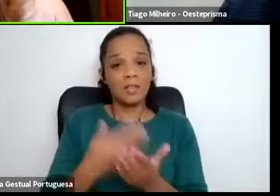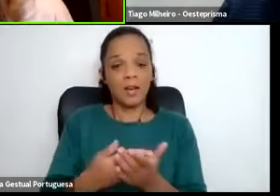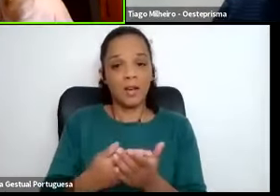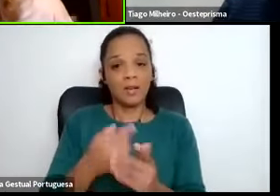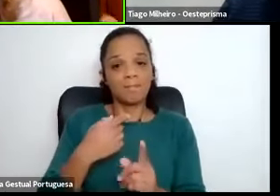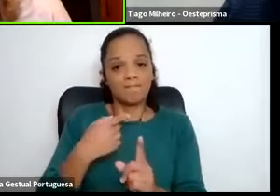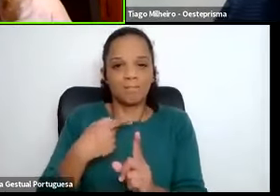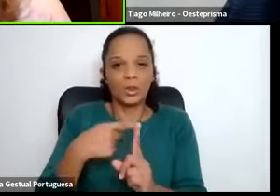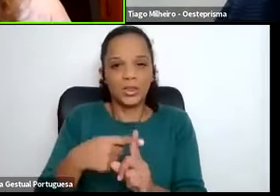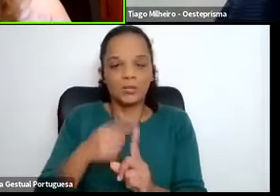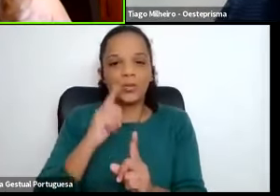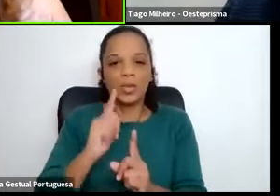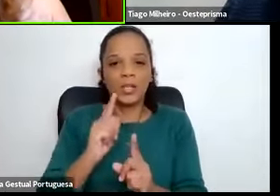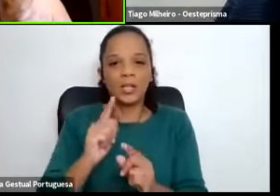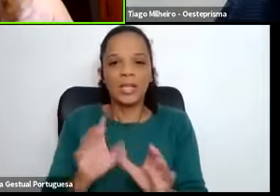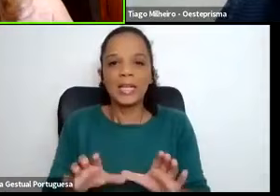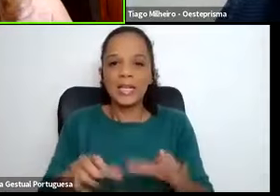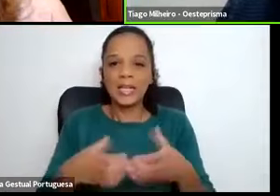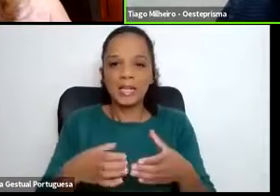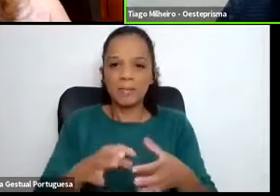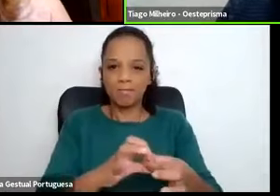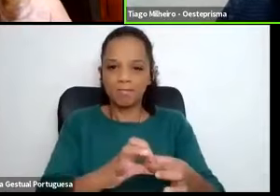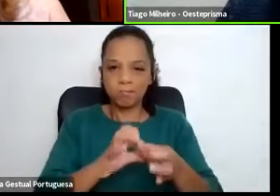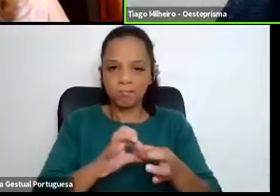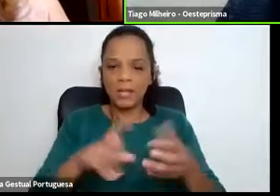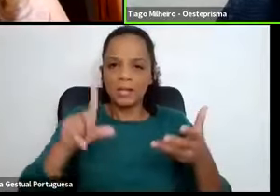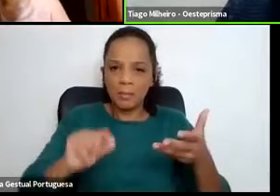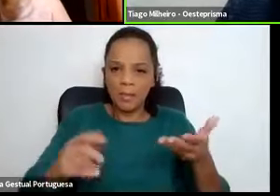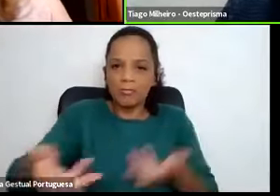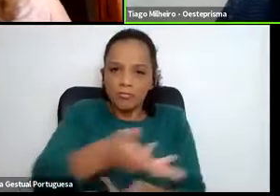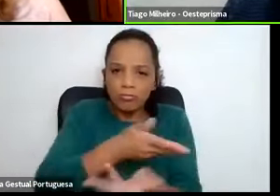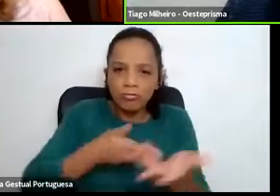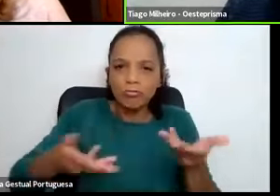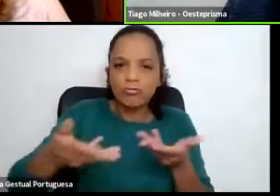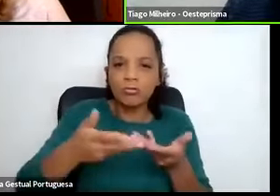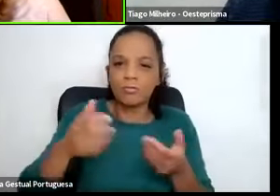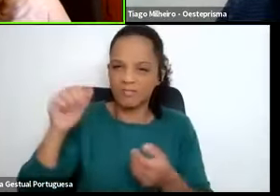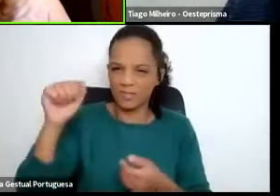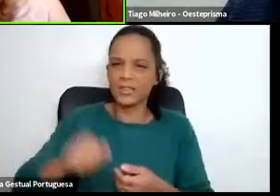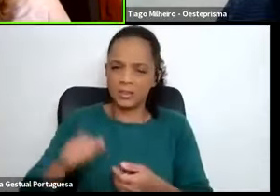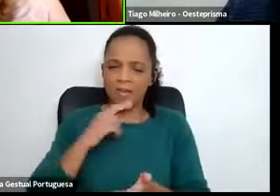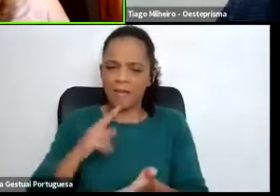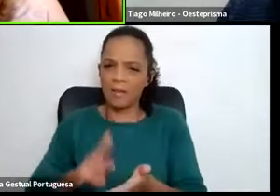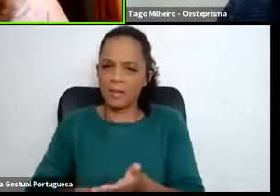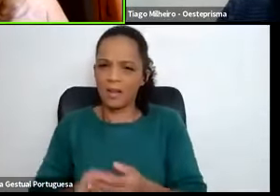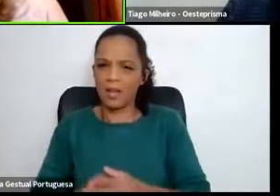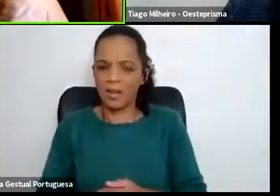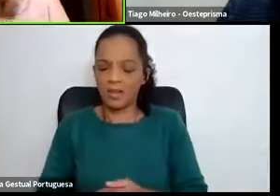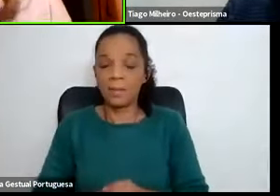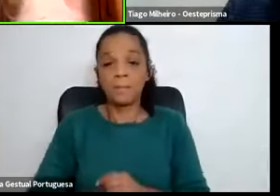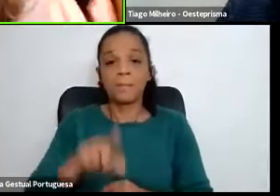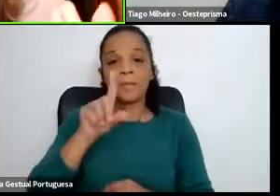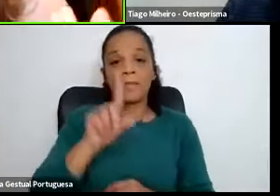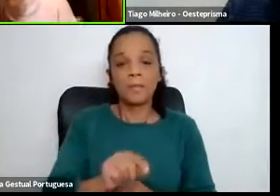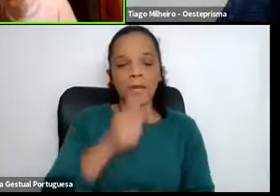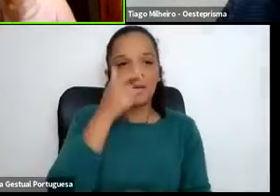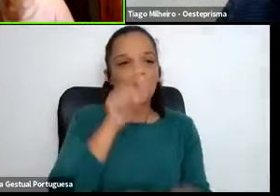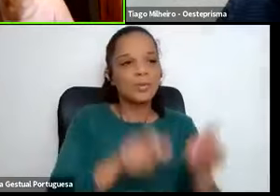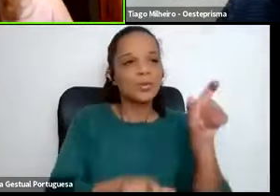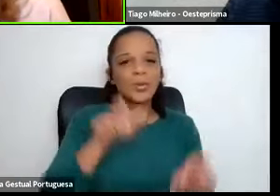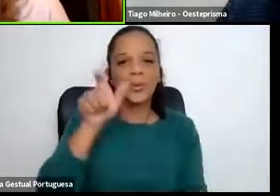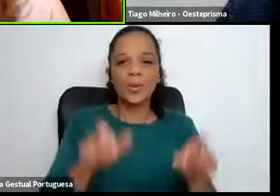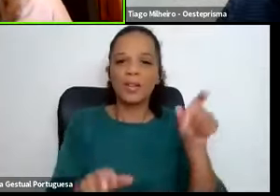interação e a coesão de equipa, não é? Sim, sem dúvida. identificação das pessoas